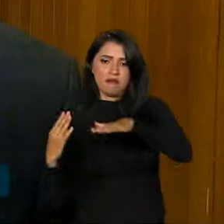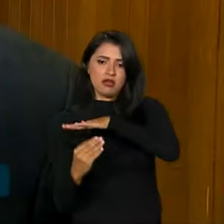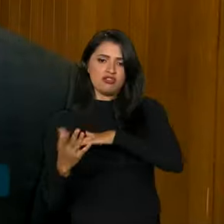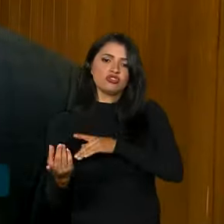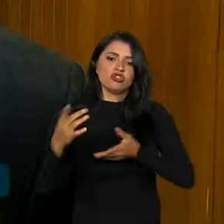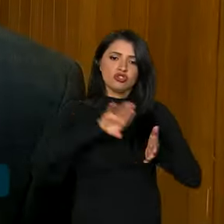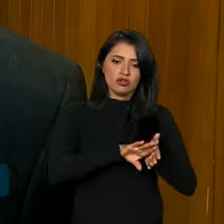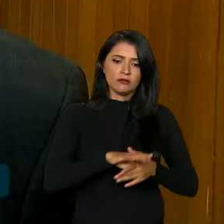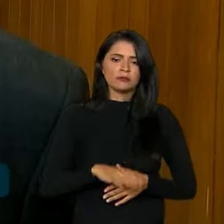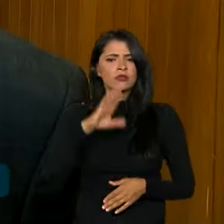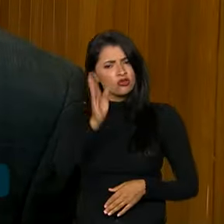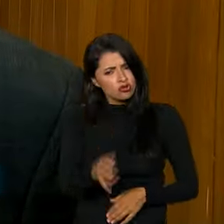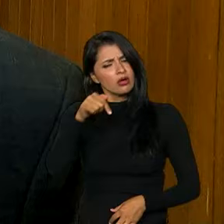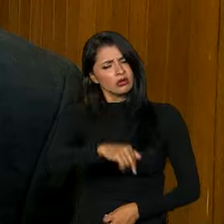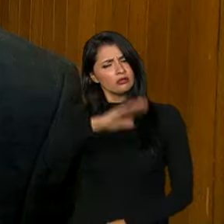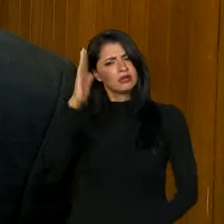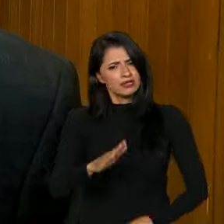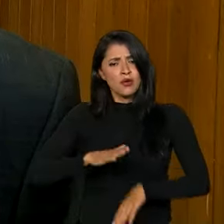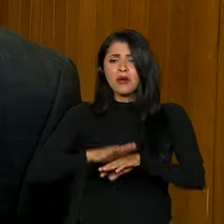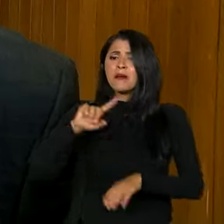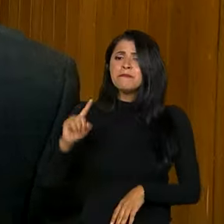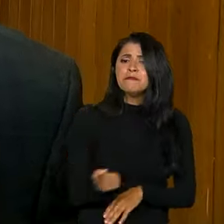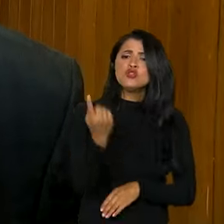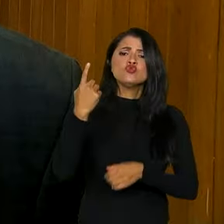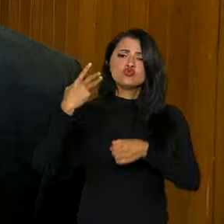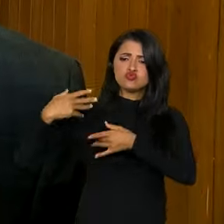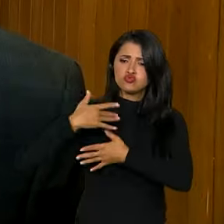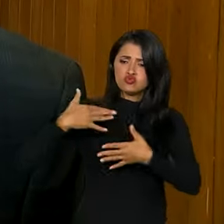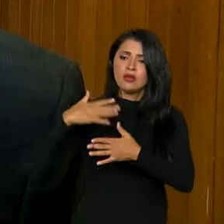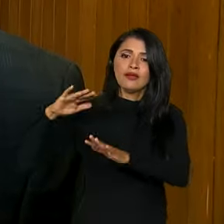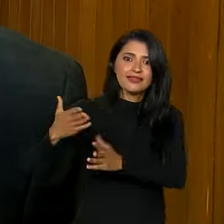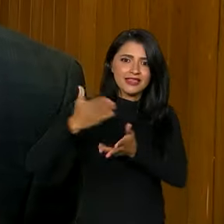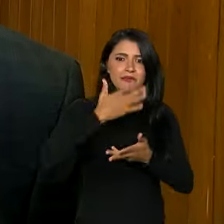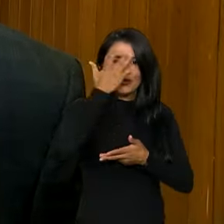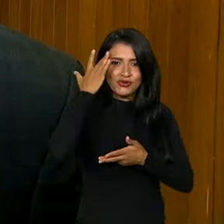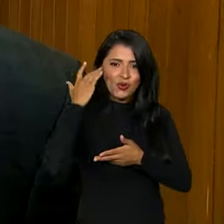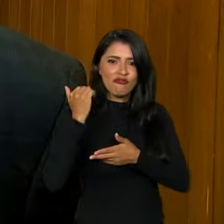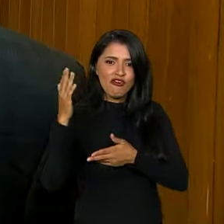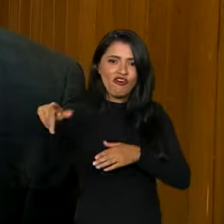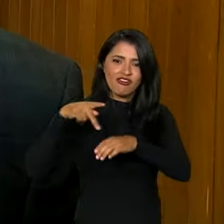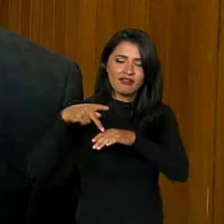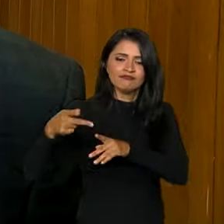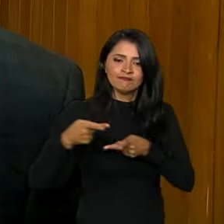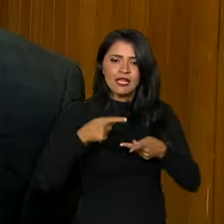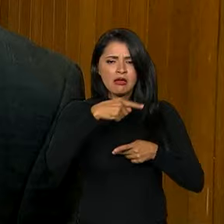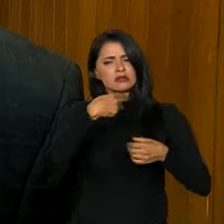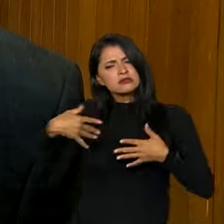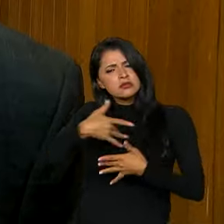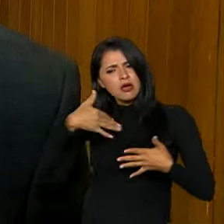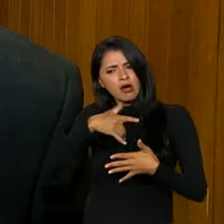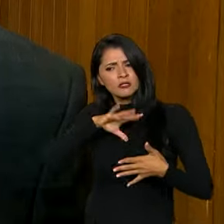Nós já temos no Brasil hoje mais de mil cidades que recebem imigrantes e essas cidades, elas encontram